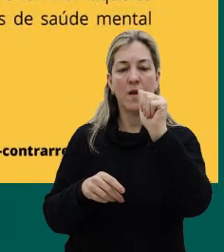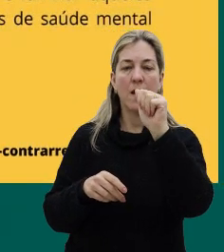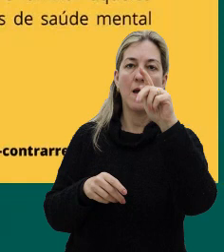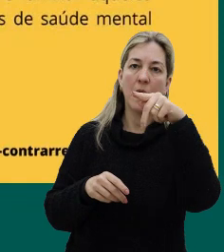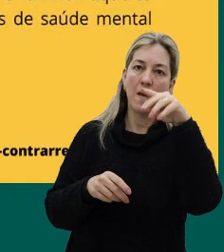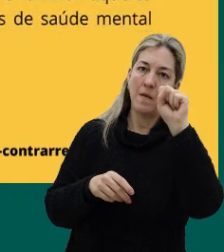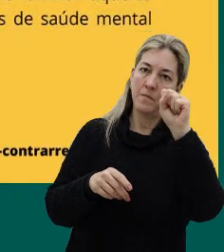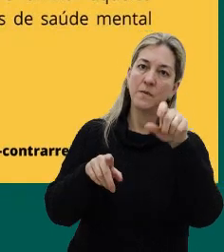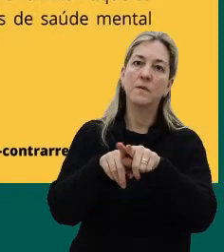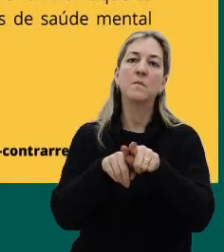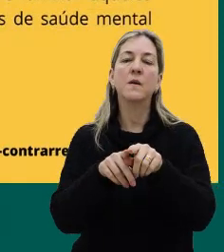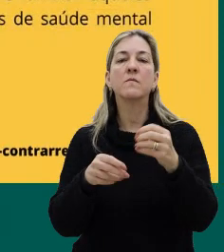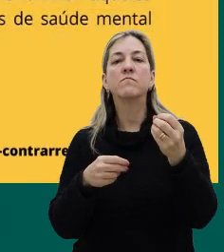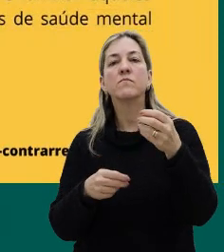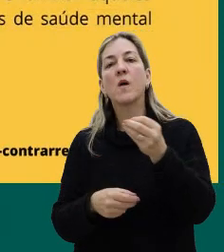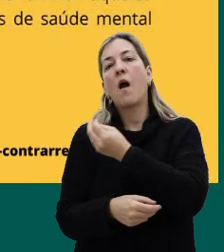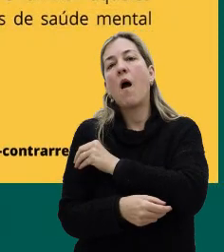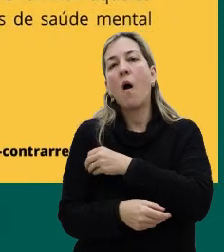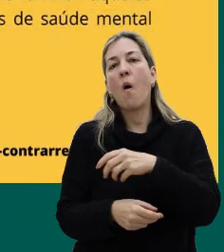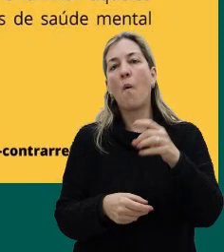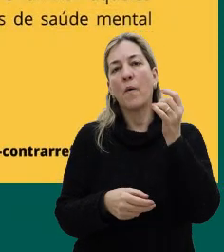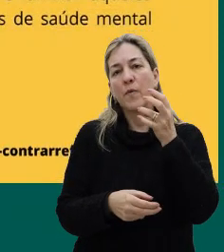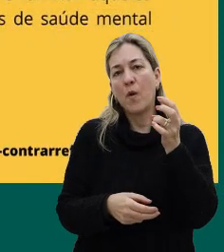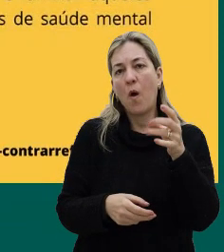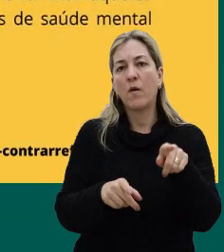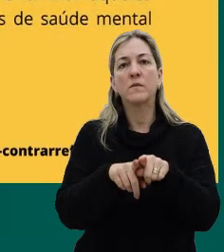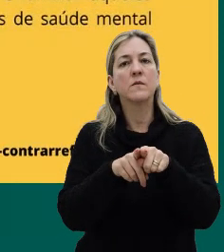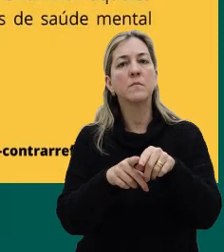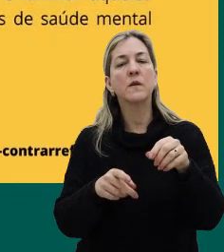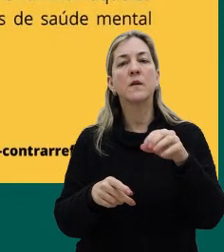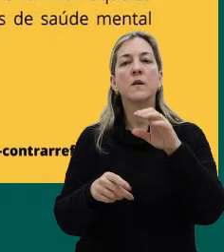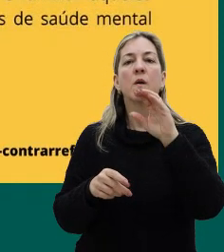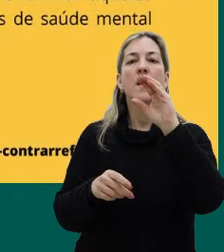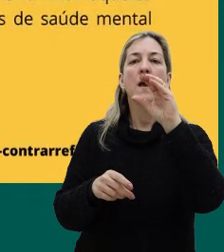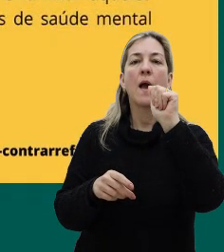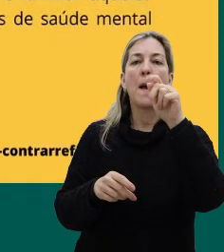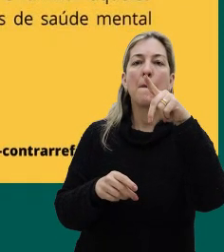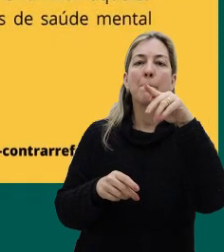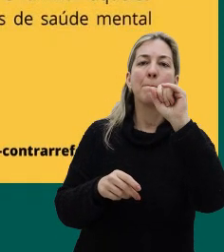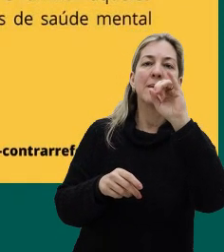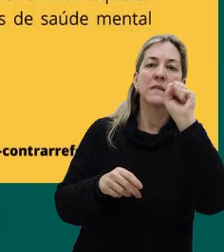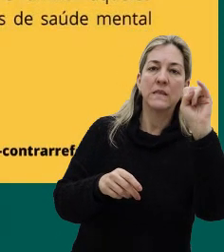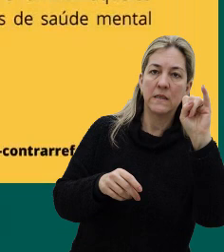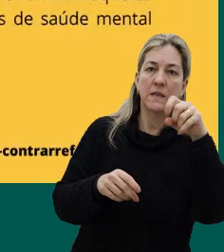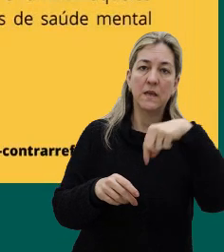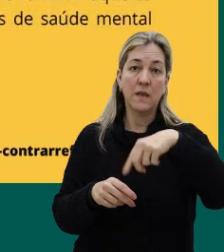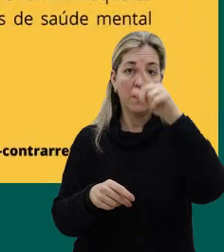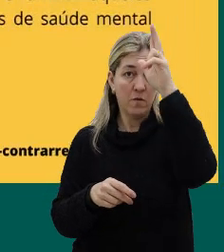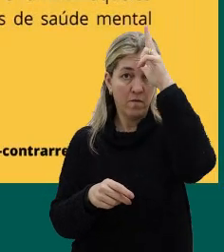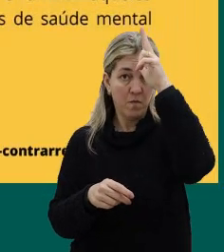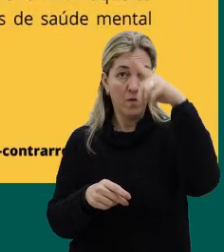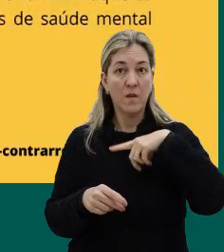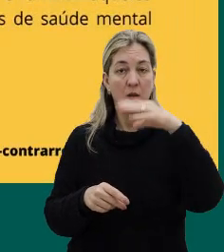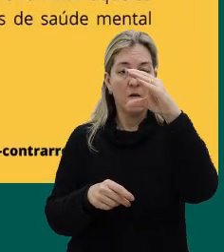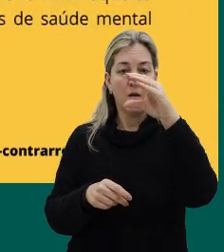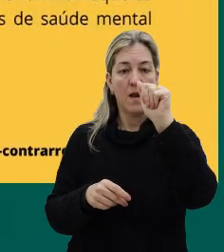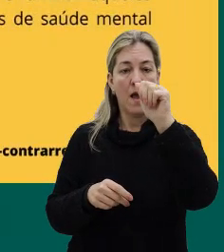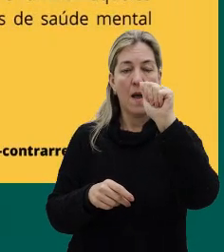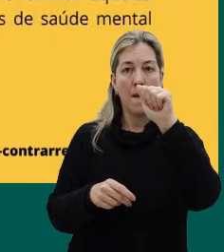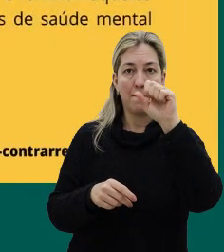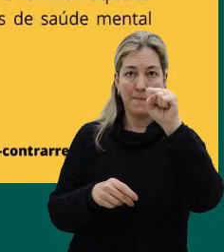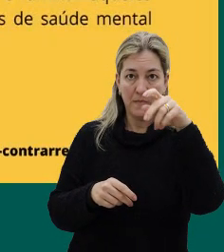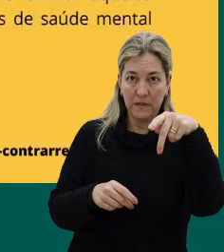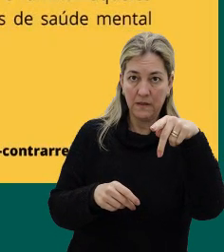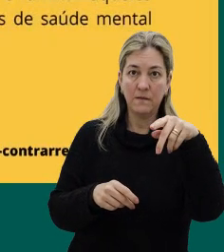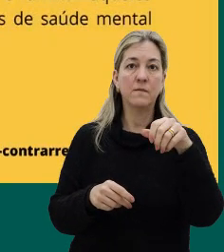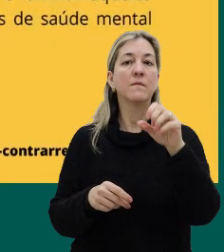álcool e drogas, tem o Capes I, que é esse que aparece aí na foto, que é o Capes infantil. E aqui em Novo Hamburgo, a gente tem o Capes III. O Capes III, ele é um